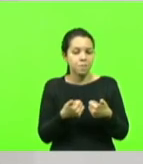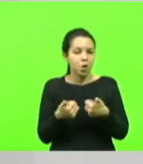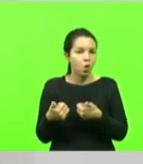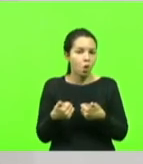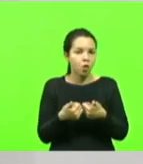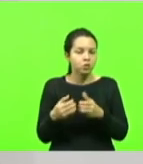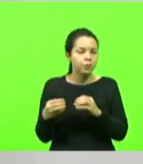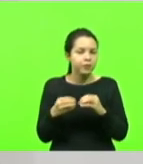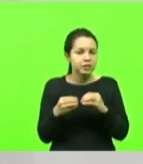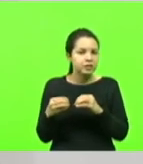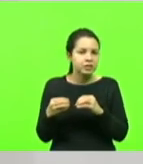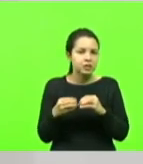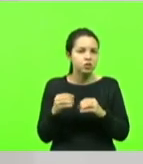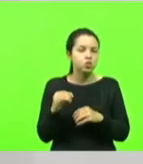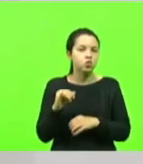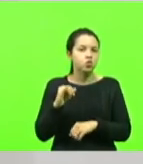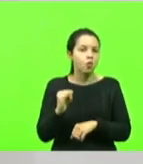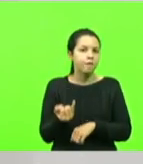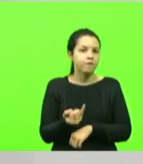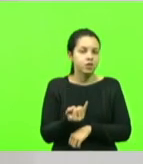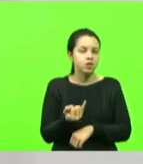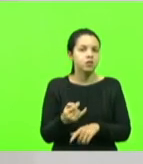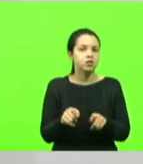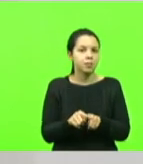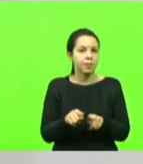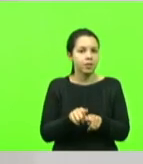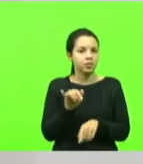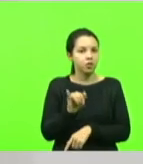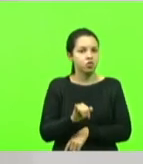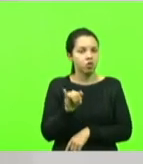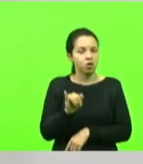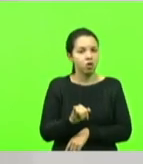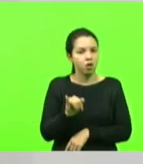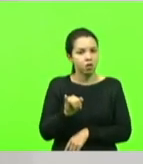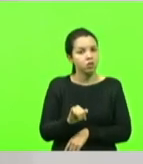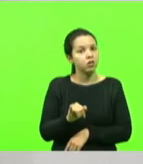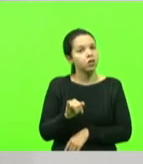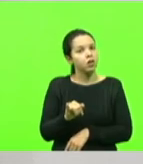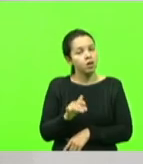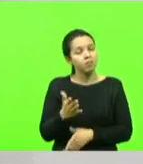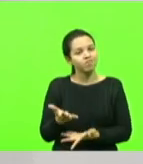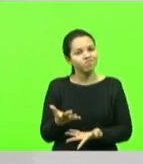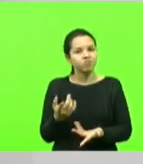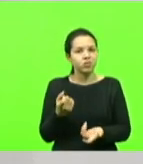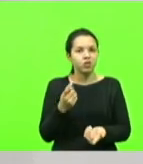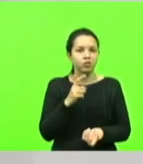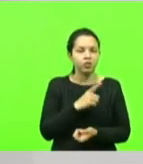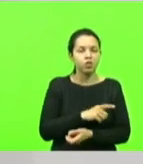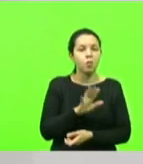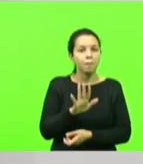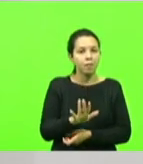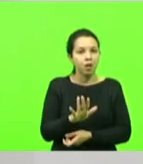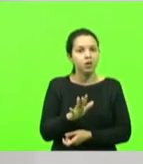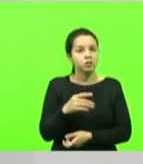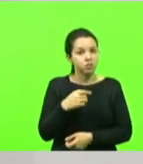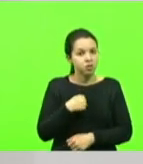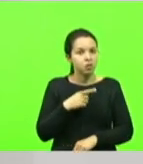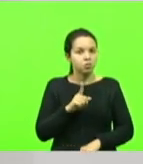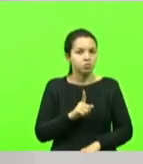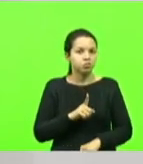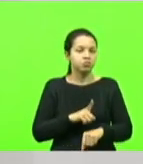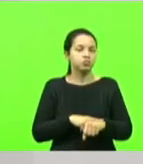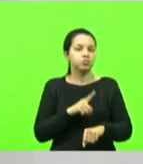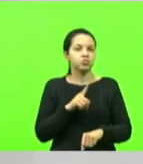é tudo muito relativo a essa situação, mas eu, de imediato, hoje pela